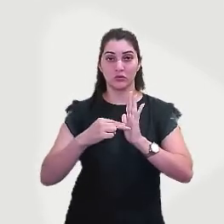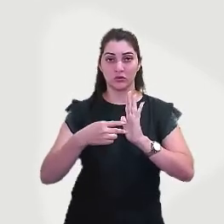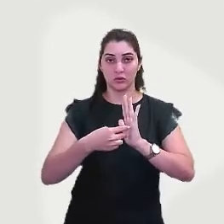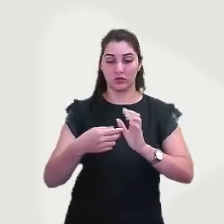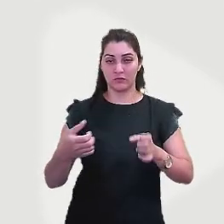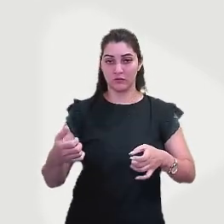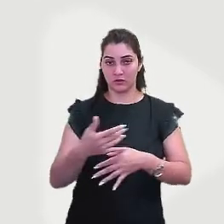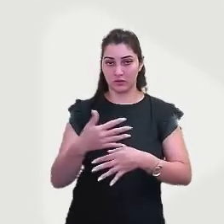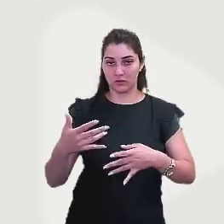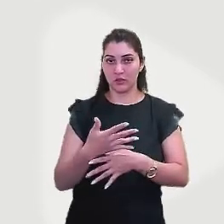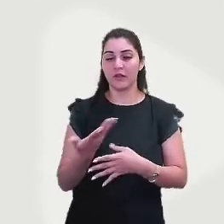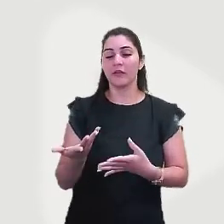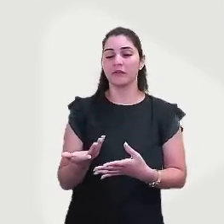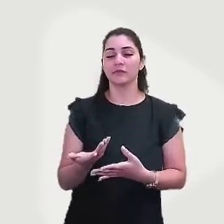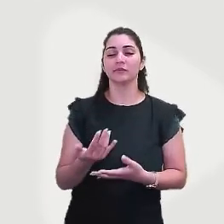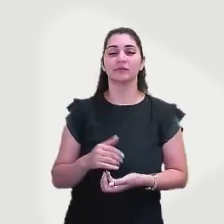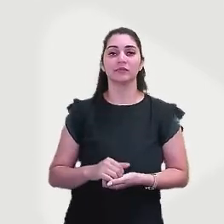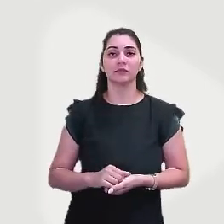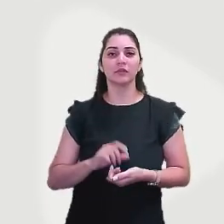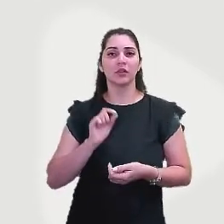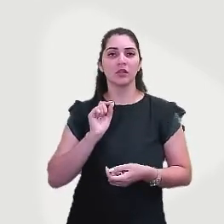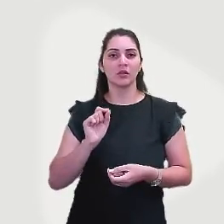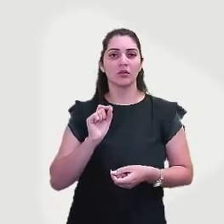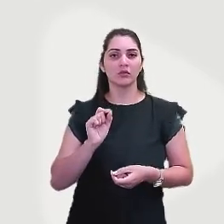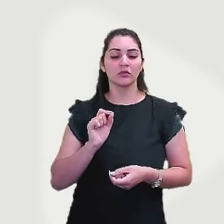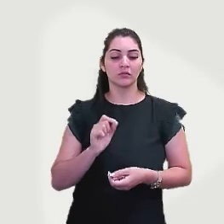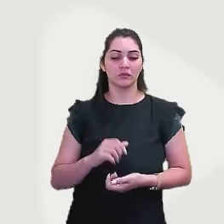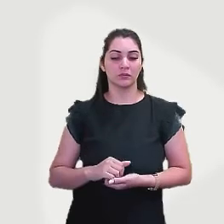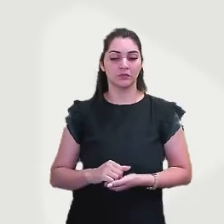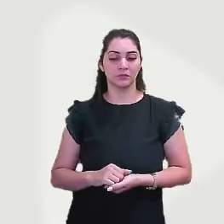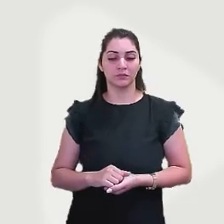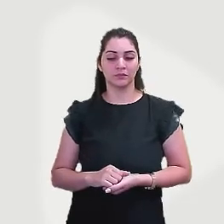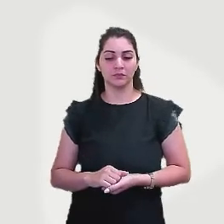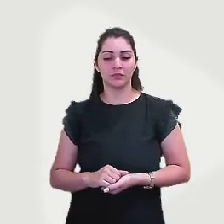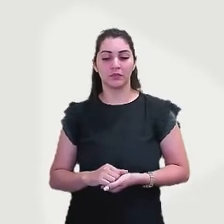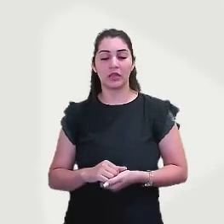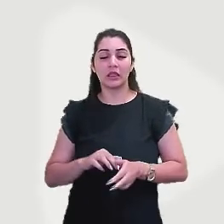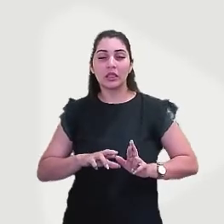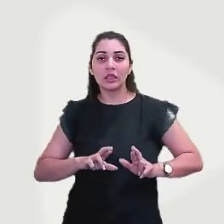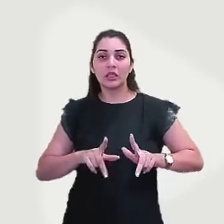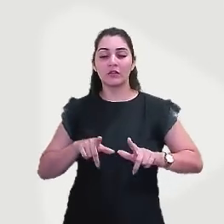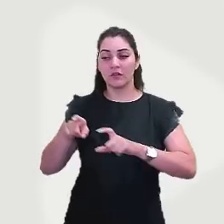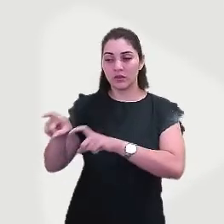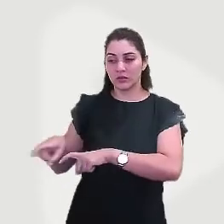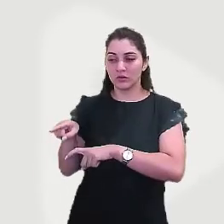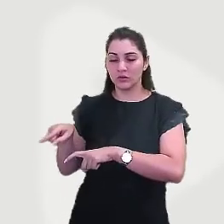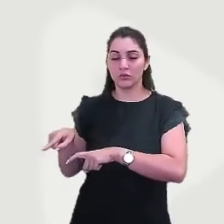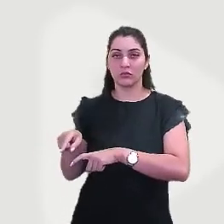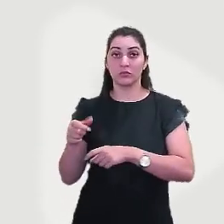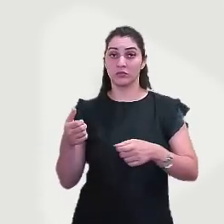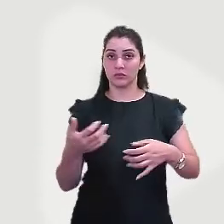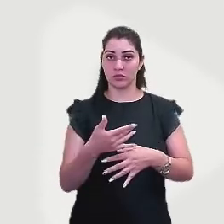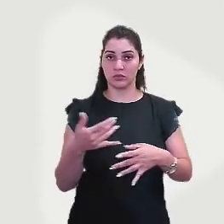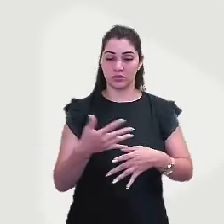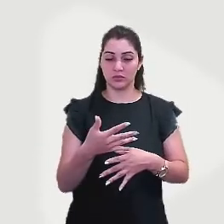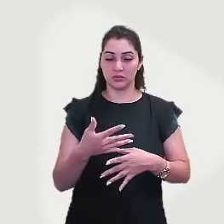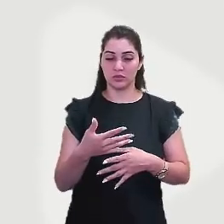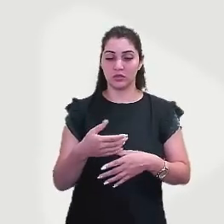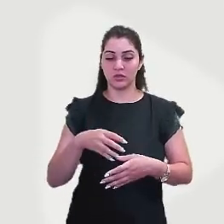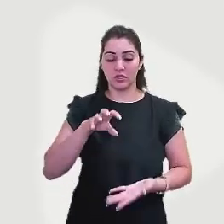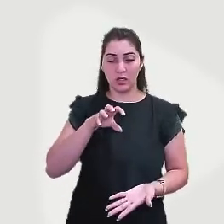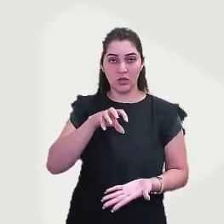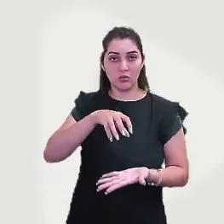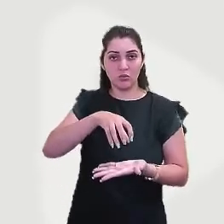que a zona urbana, o ambiente urbano, opõe-se a do campo, que é a zona rural. E a cidade é a sede do